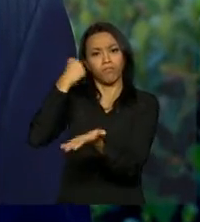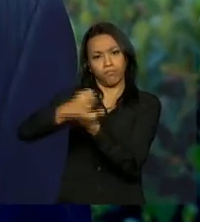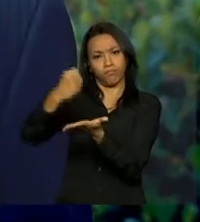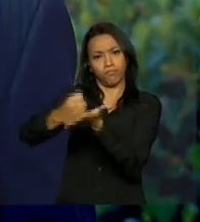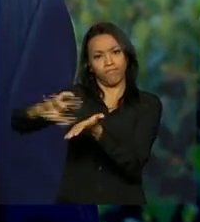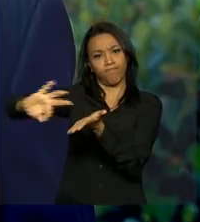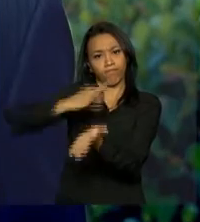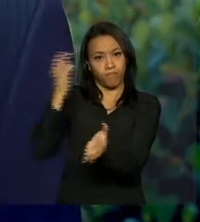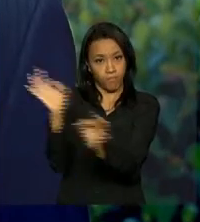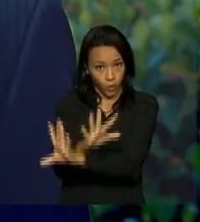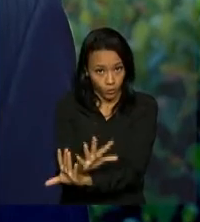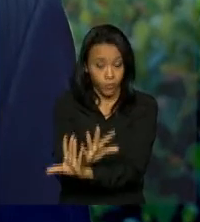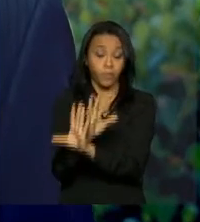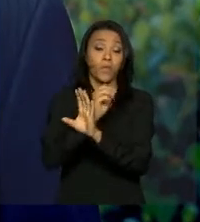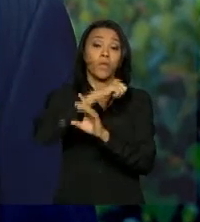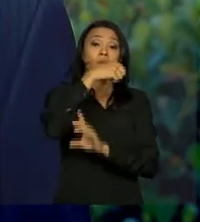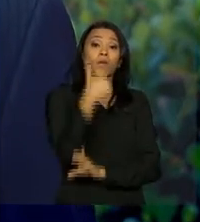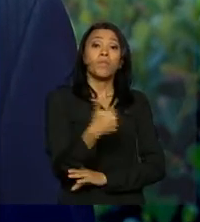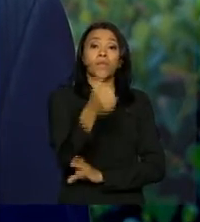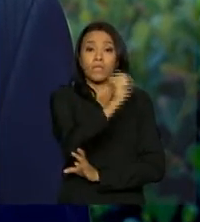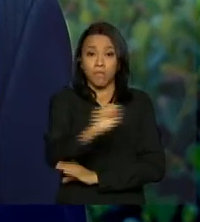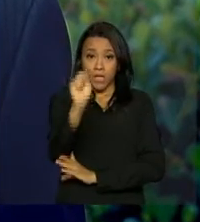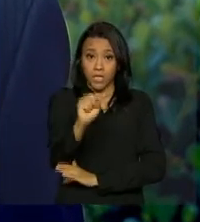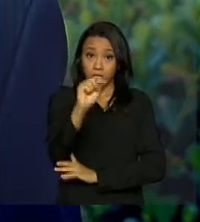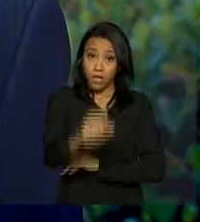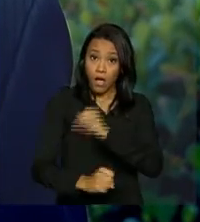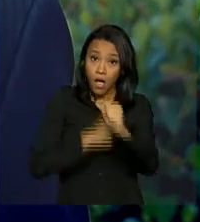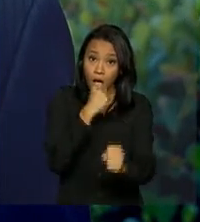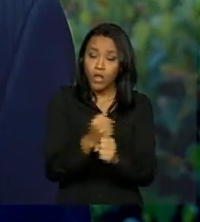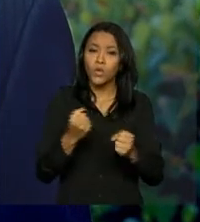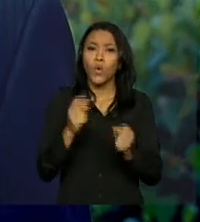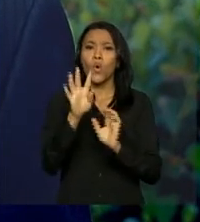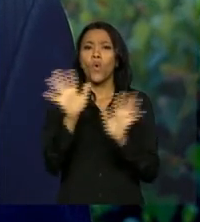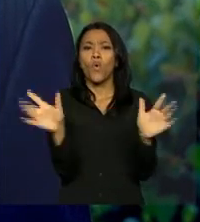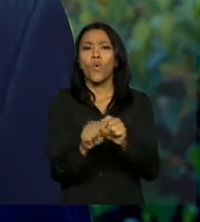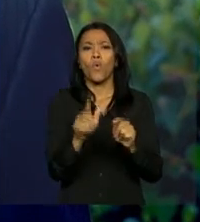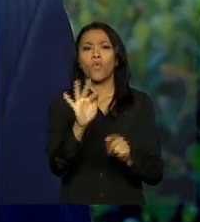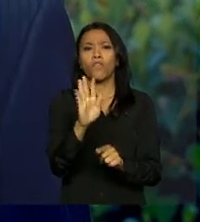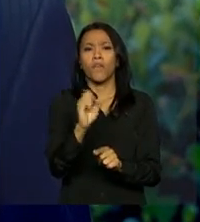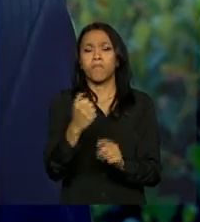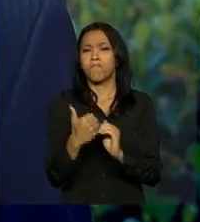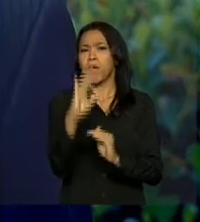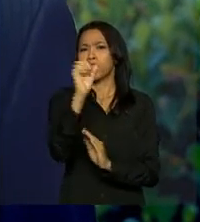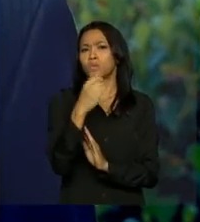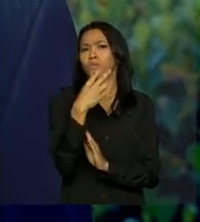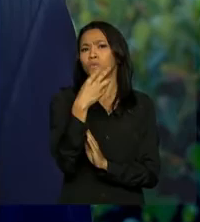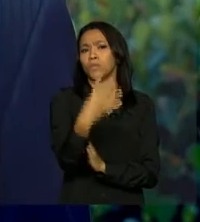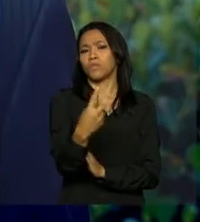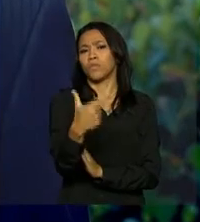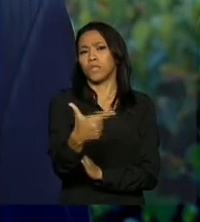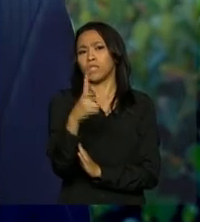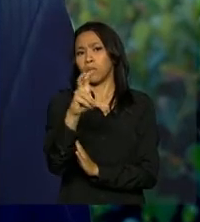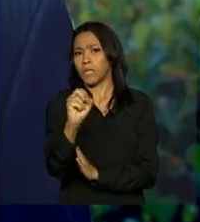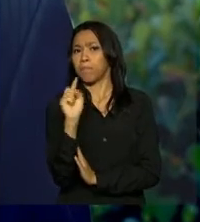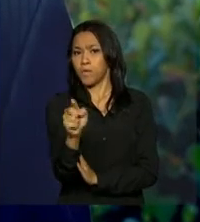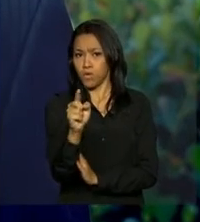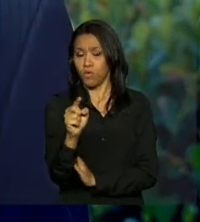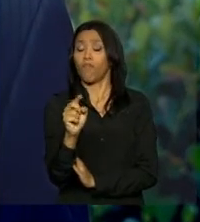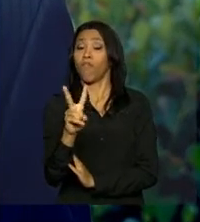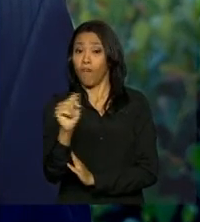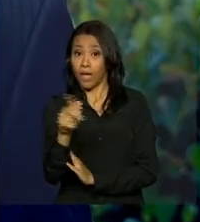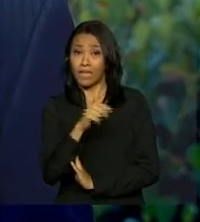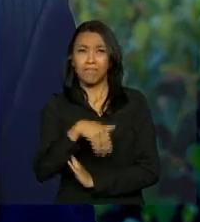contrato. No primeiro semestre deste ano, o FIES ofereceu mais de 250 mil vagas em cerca de 1.300